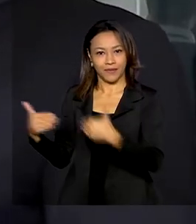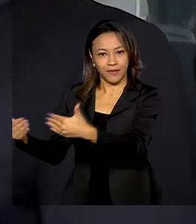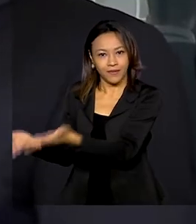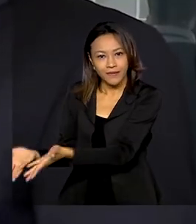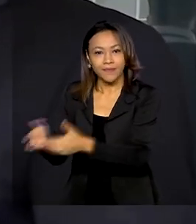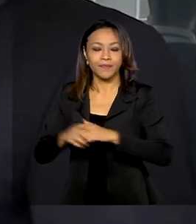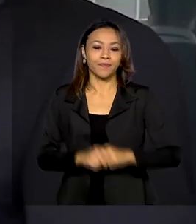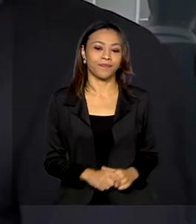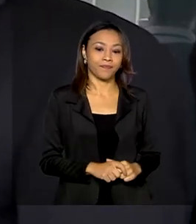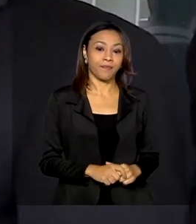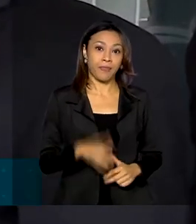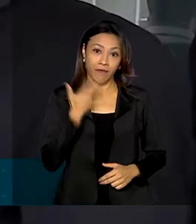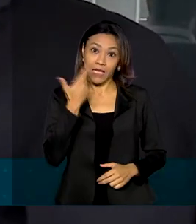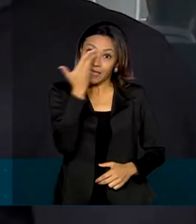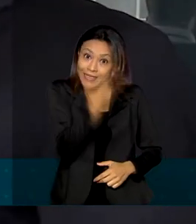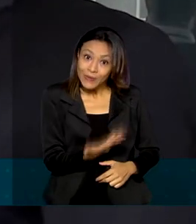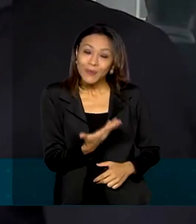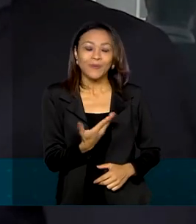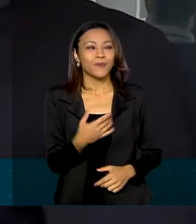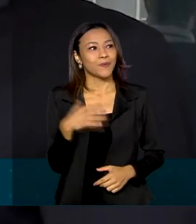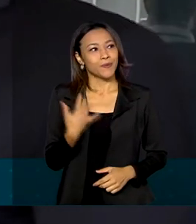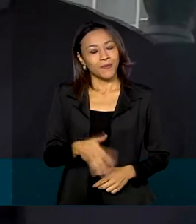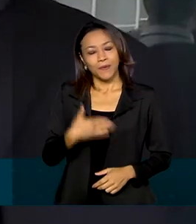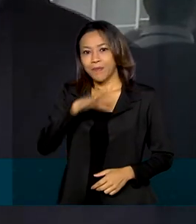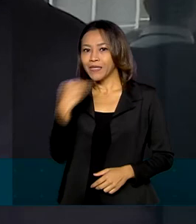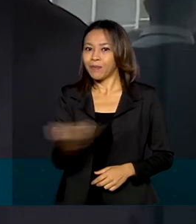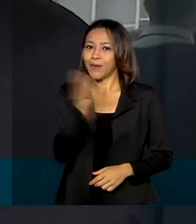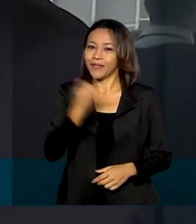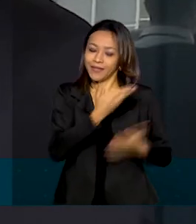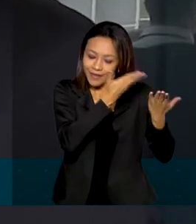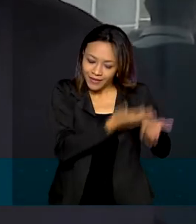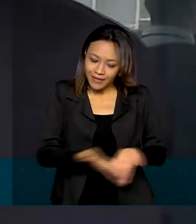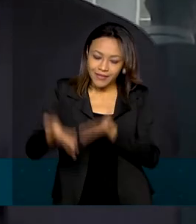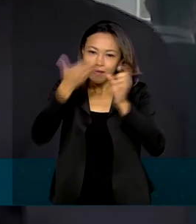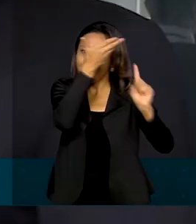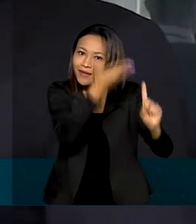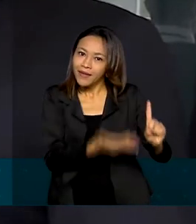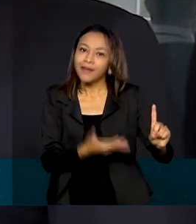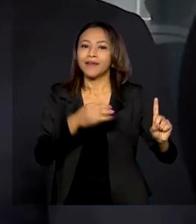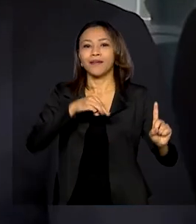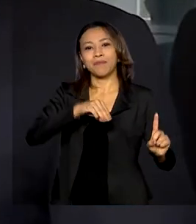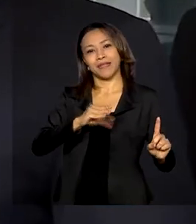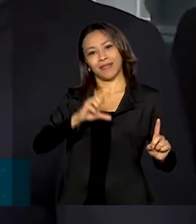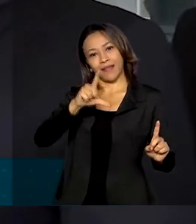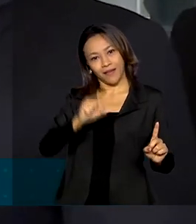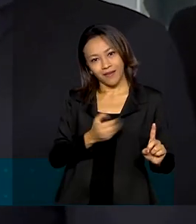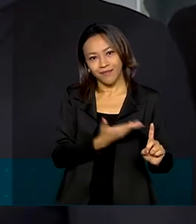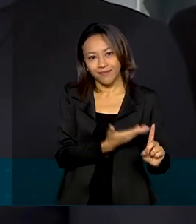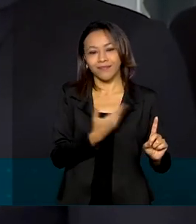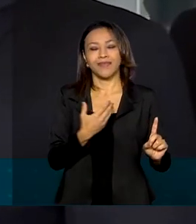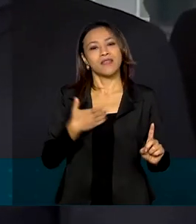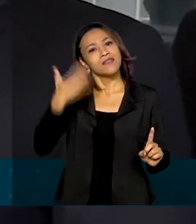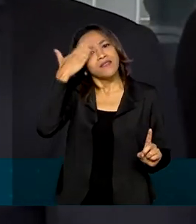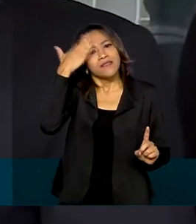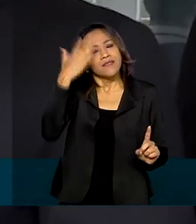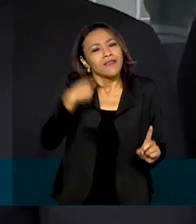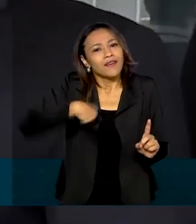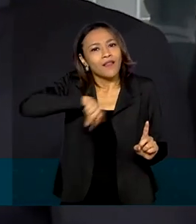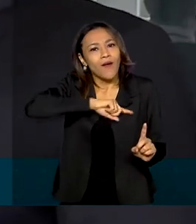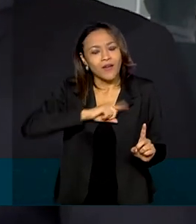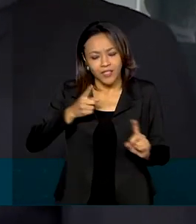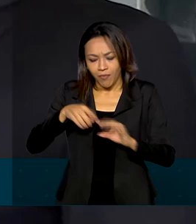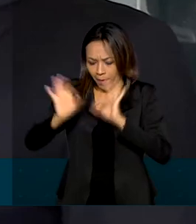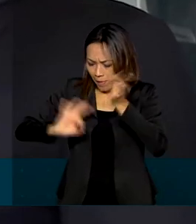Isso, para mim, é a coisa mais importante hoje. Receber o Marcelo, sabermos que nós estamos com todo esse